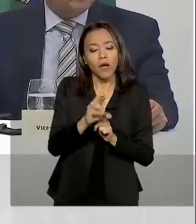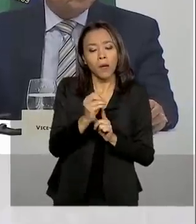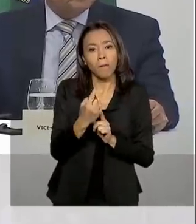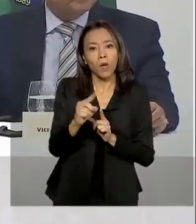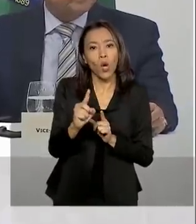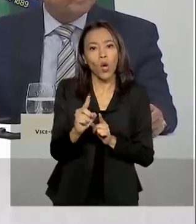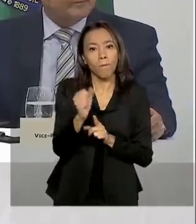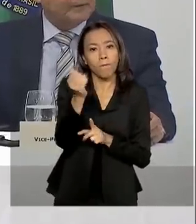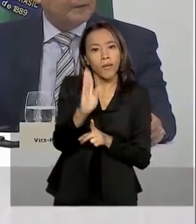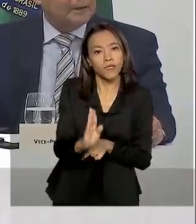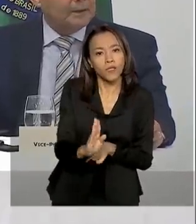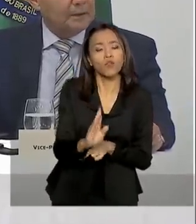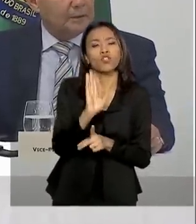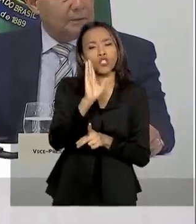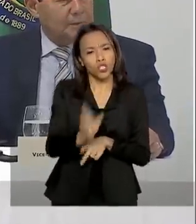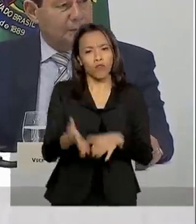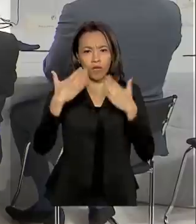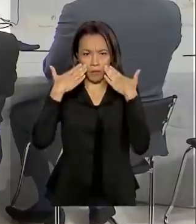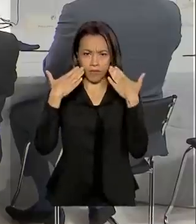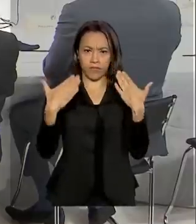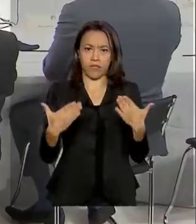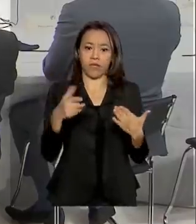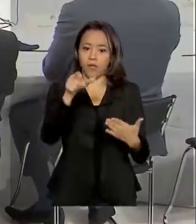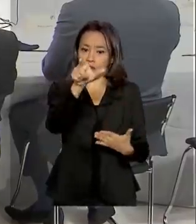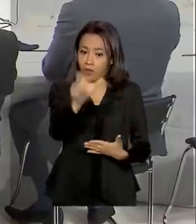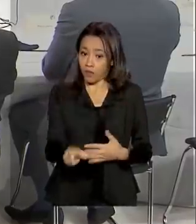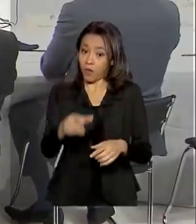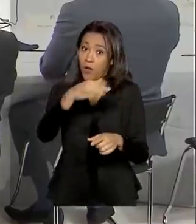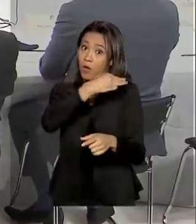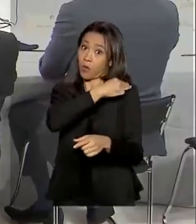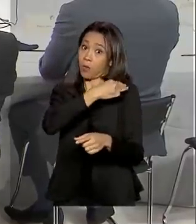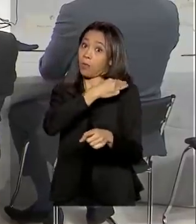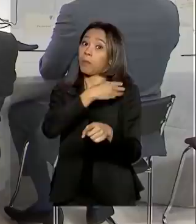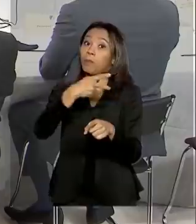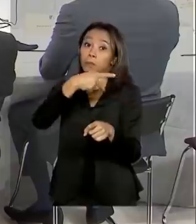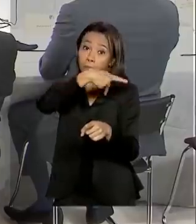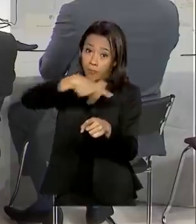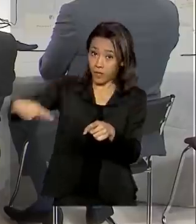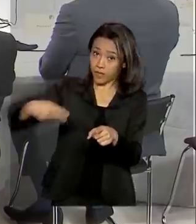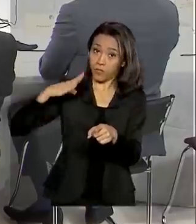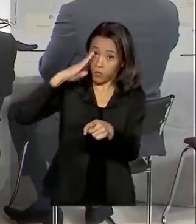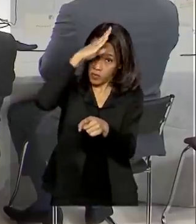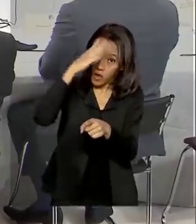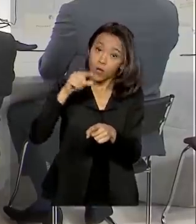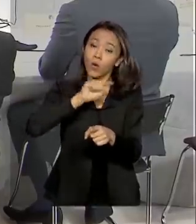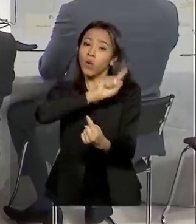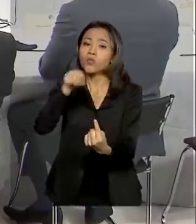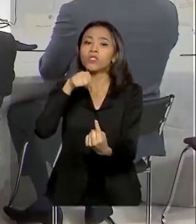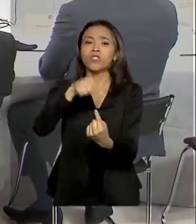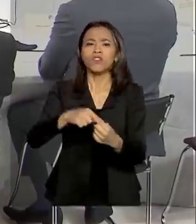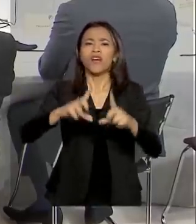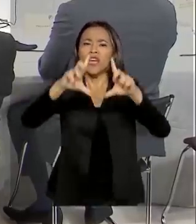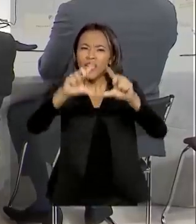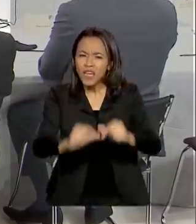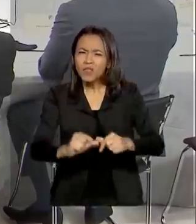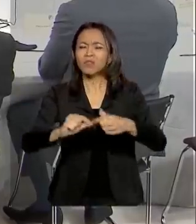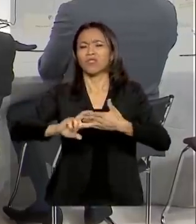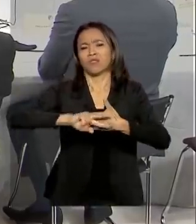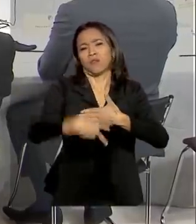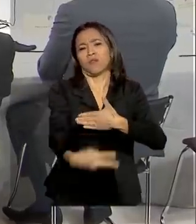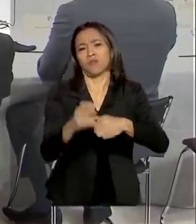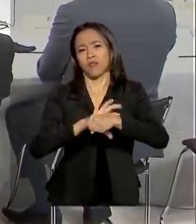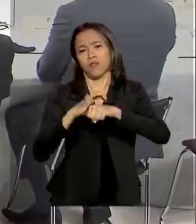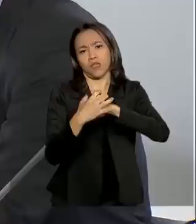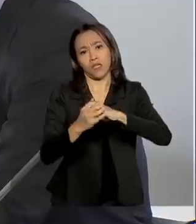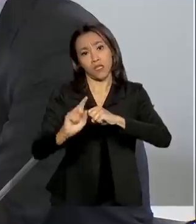quarta-feira ao presidente Jair Bolsonaro. A iniciativa busca reduzir os impactos do coronavírus nas áreas social e econômica